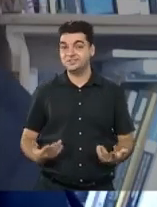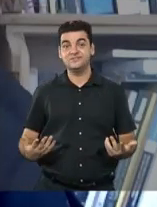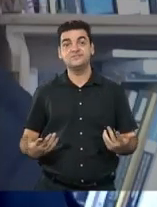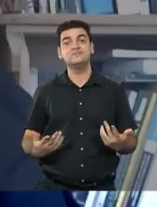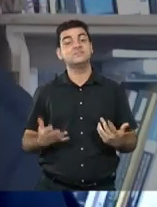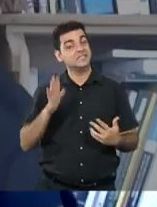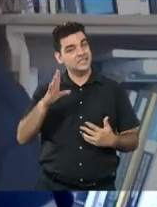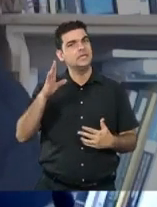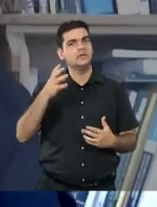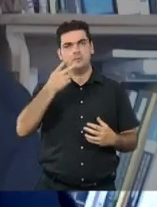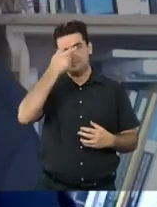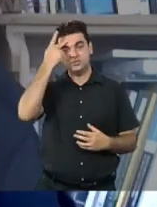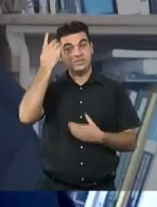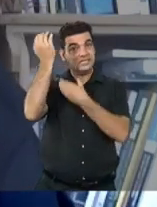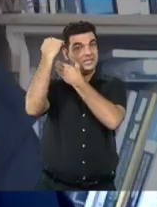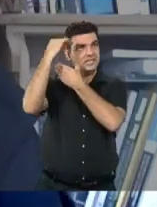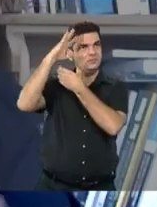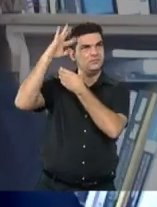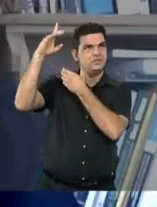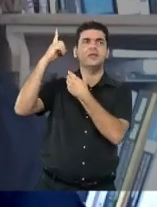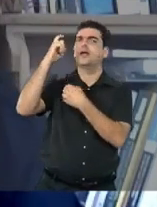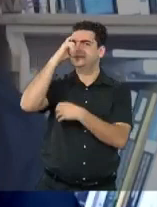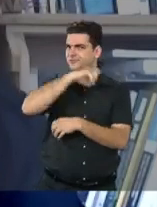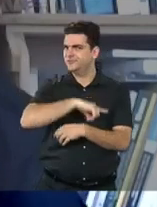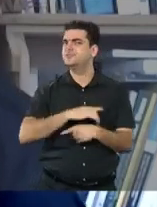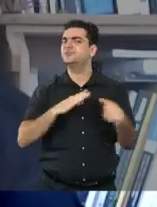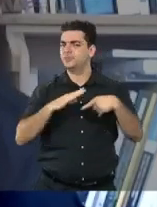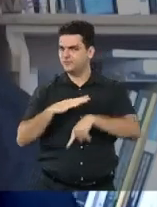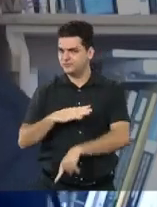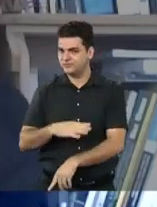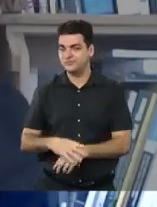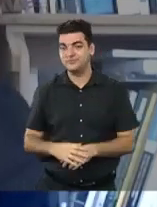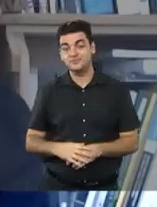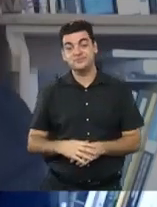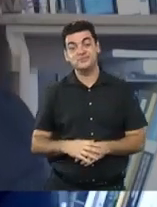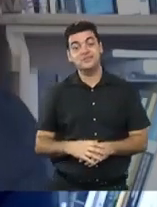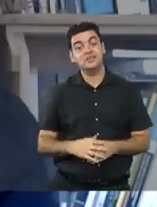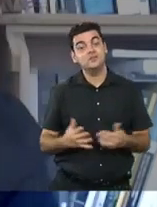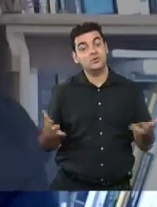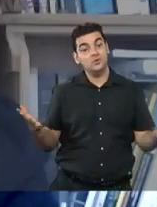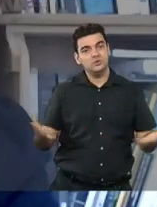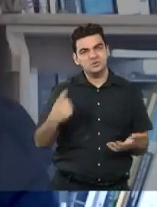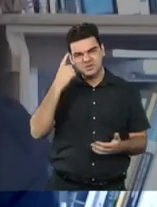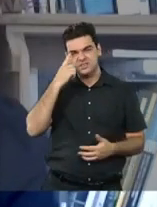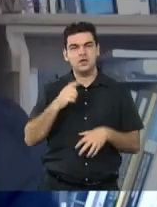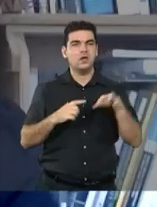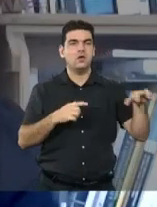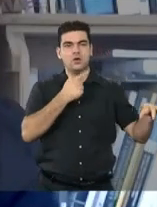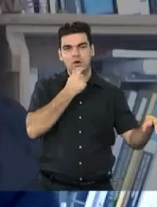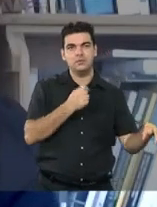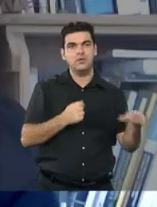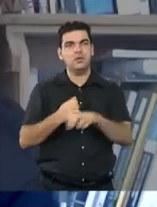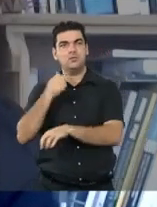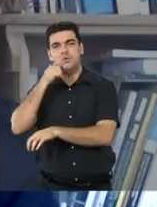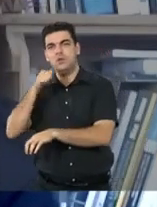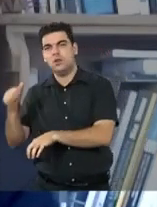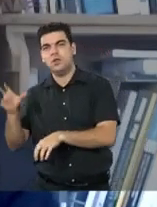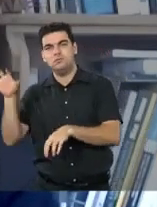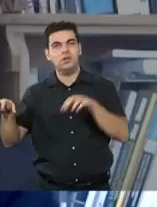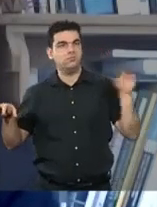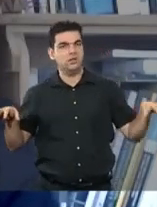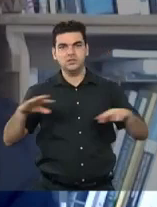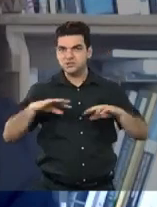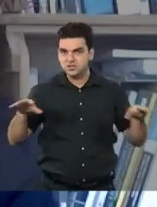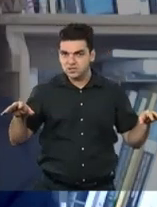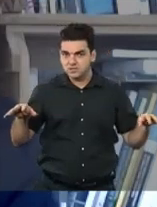profundo. Então, queremos reduzir apenas em dois campos é uma visão muito simples do que é um ser humano. Então, experiência trans,